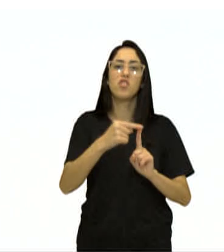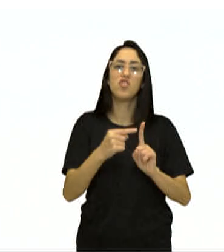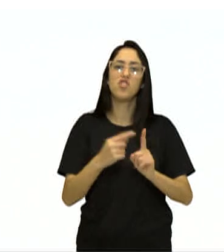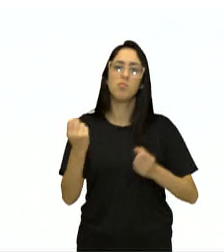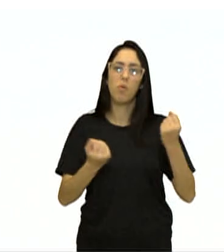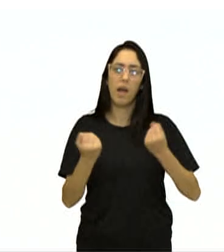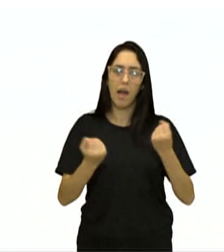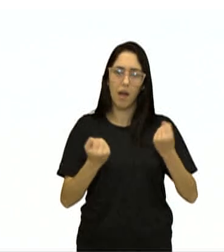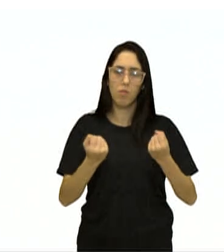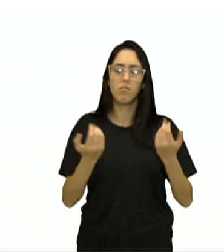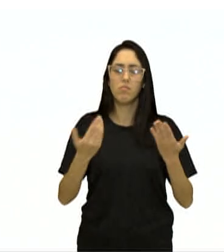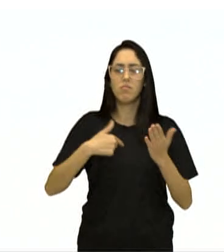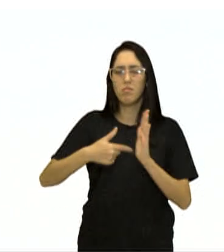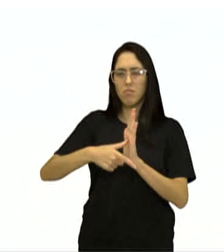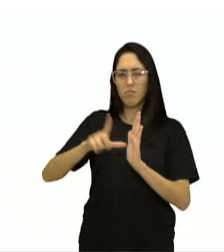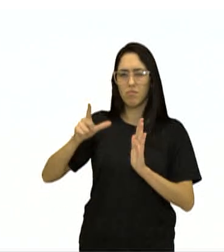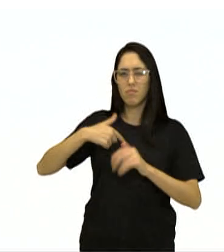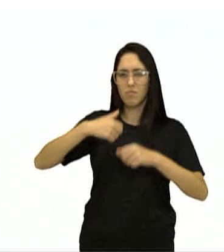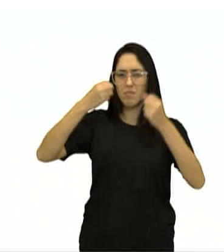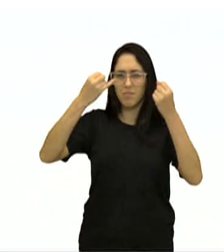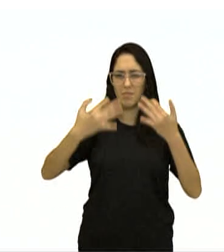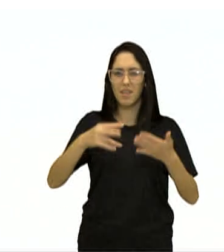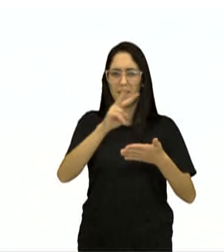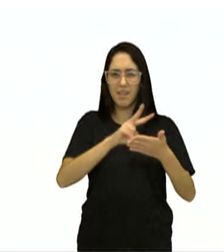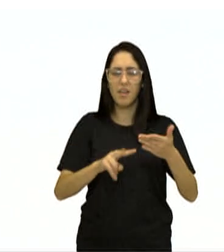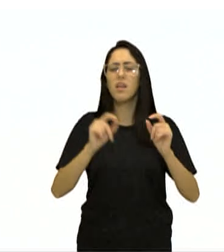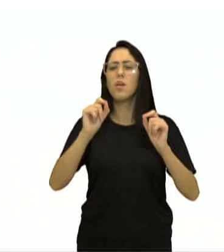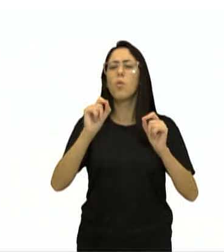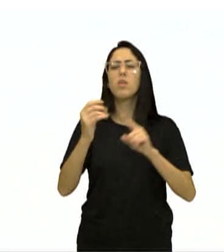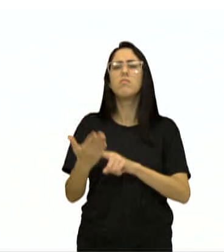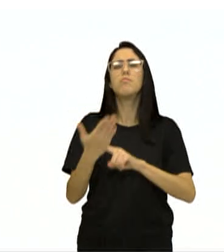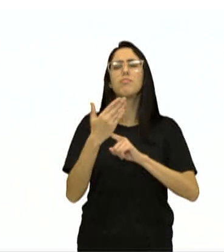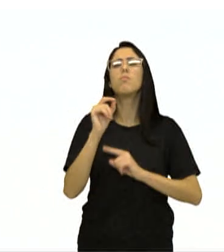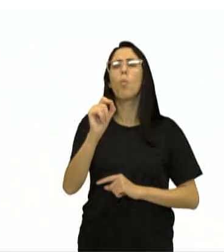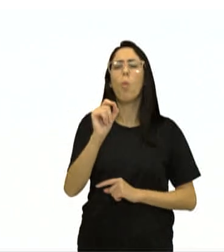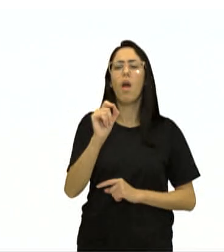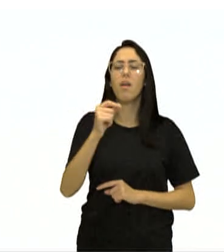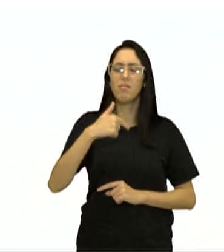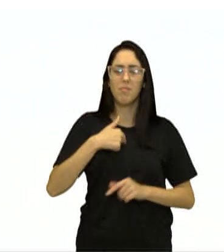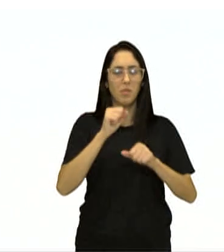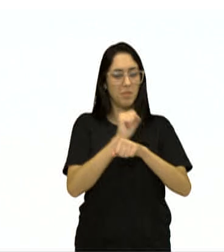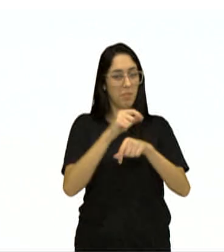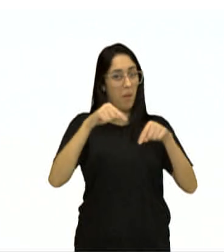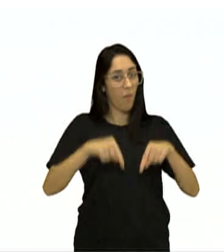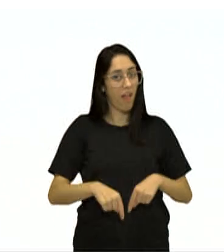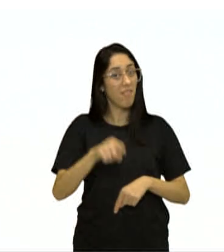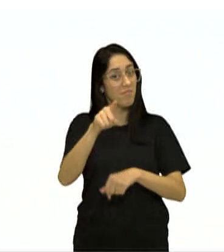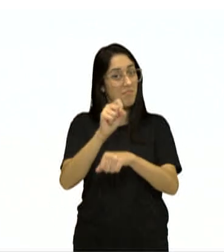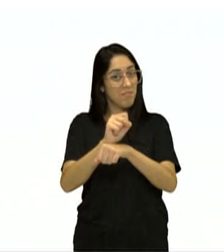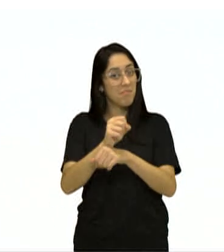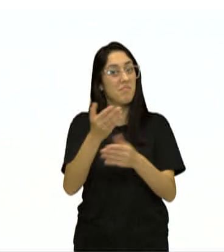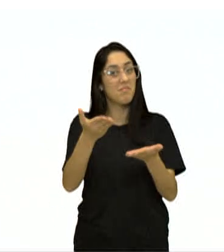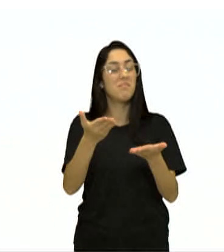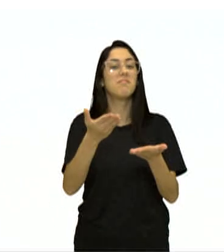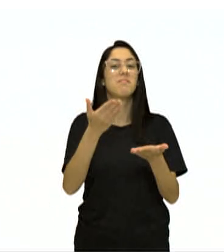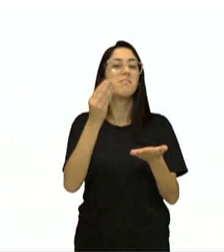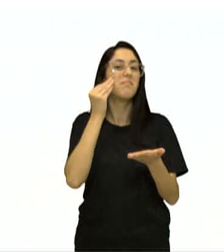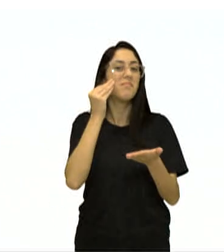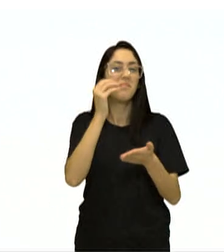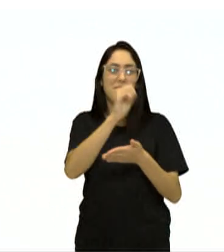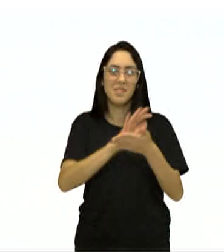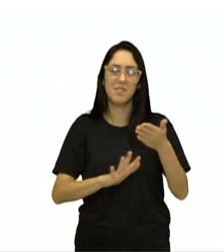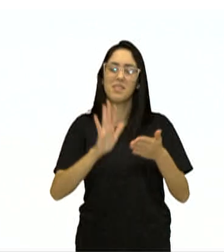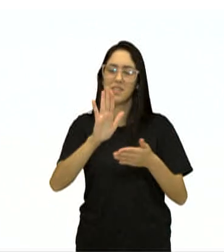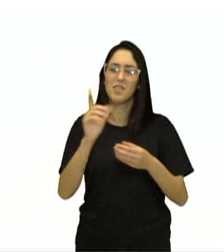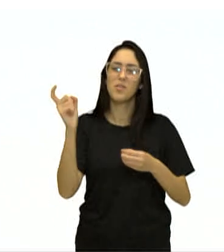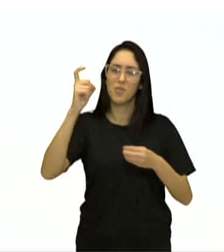verbete que te viu agora há pouco, o que aparece? Eu fico aqui, você fica aí, vai fazendo exercício e nós já